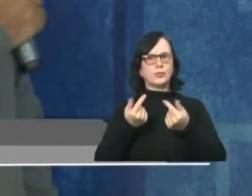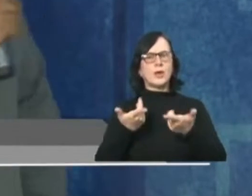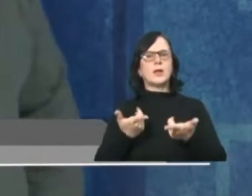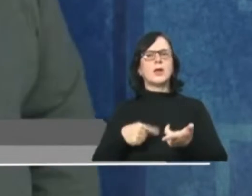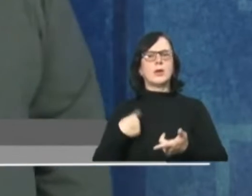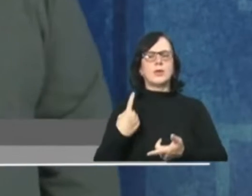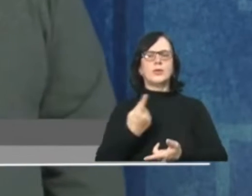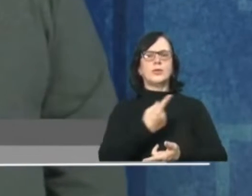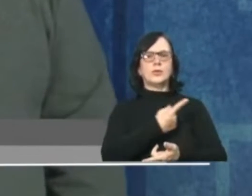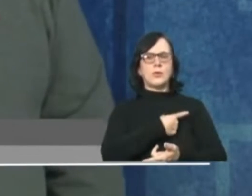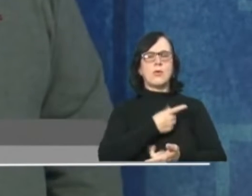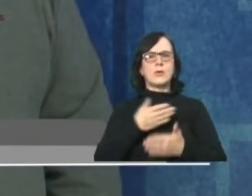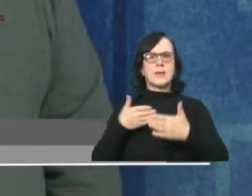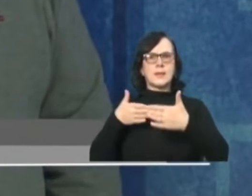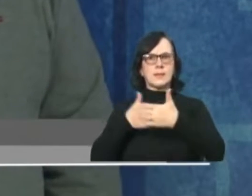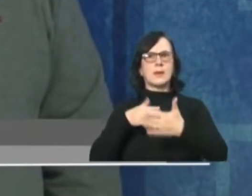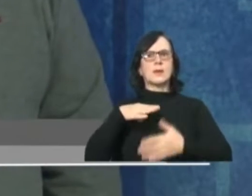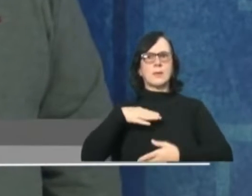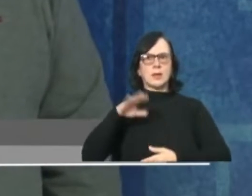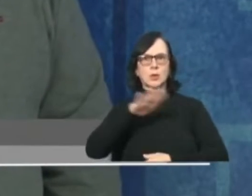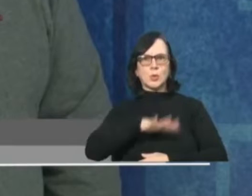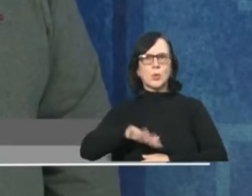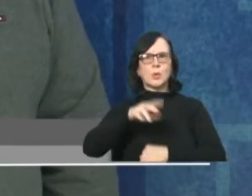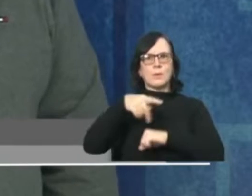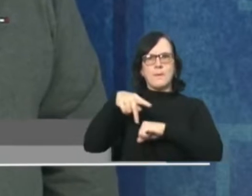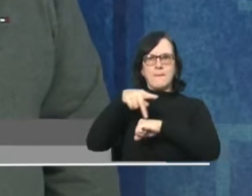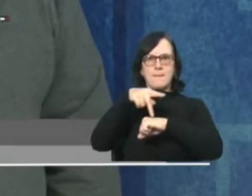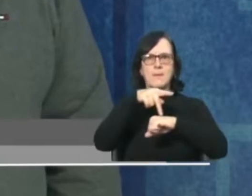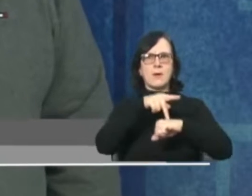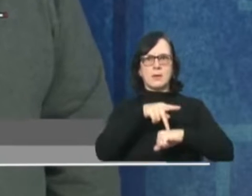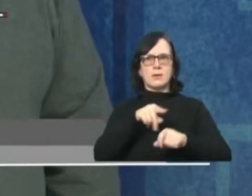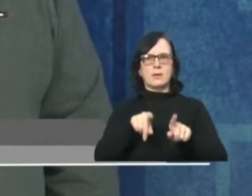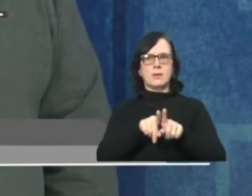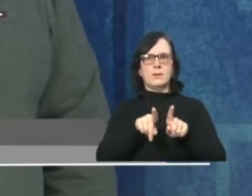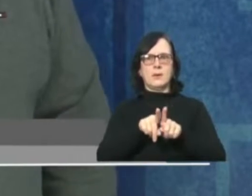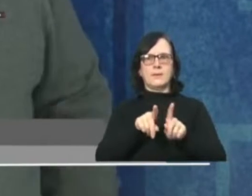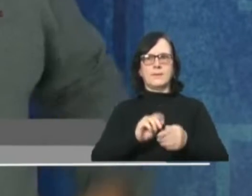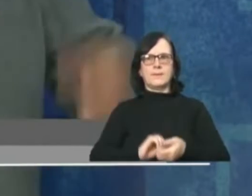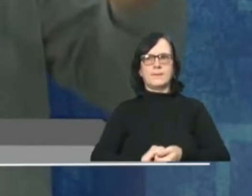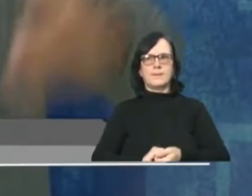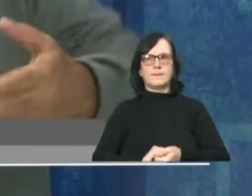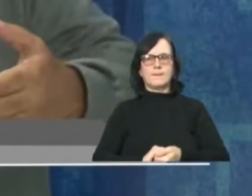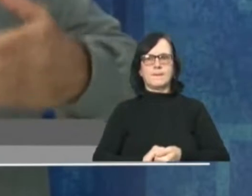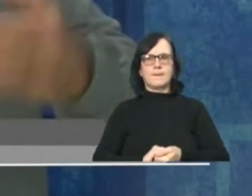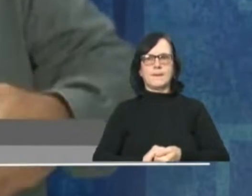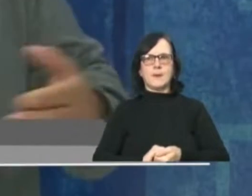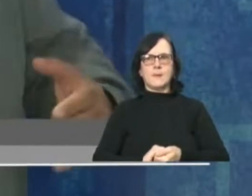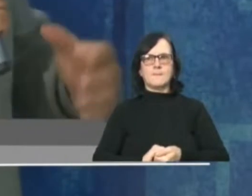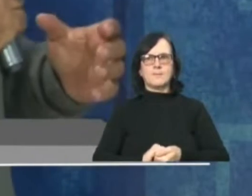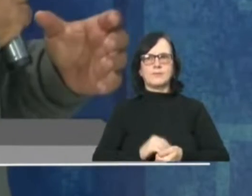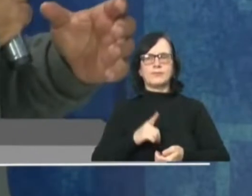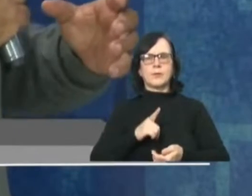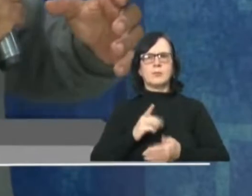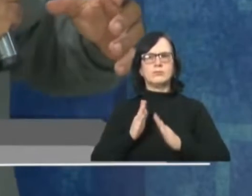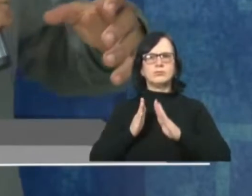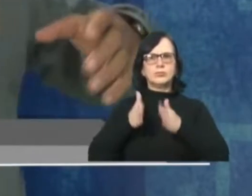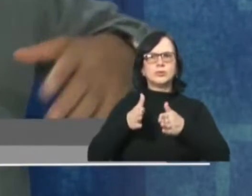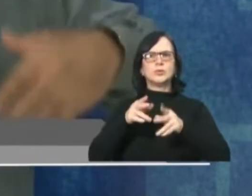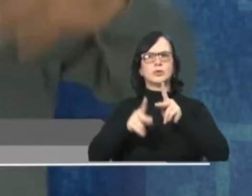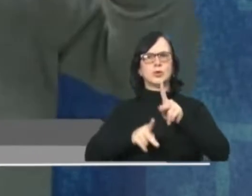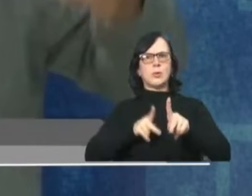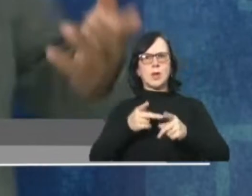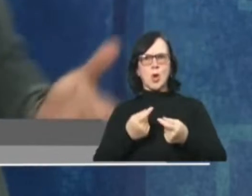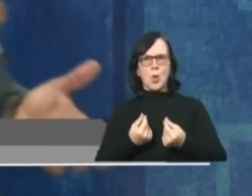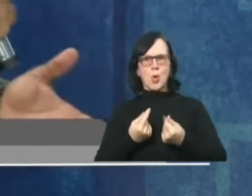enfrentamos, não só Cubatão, mas todo o nosso país, infelizmente. E não chega na população esse